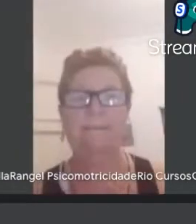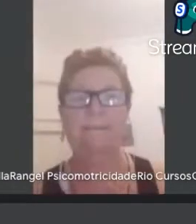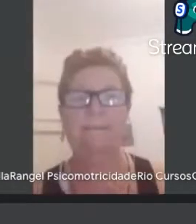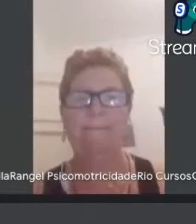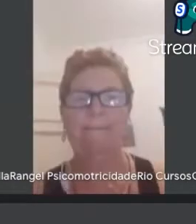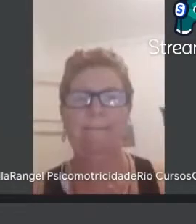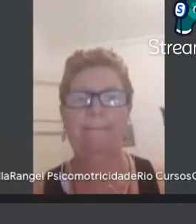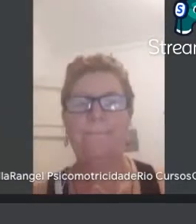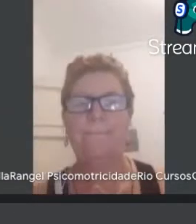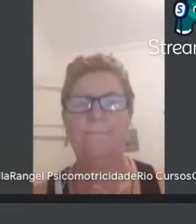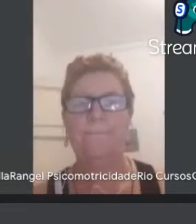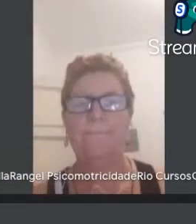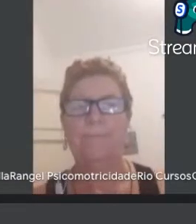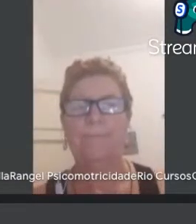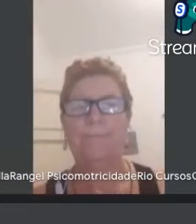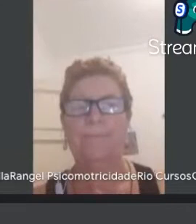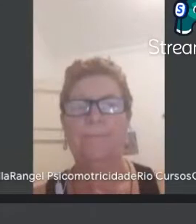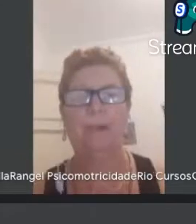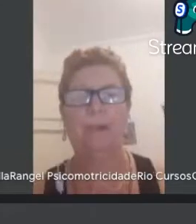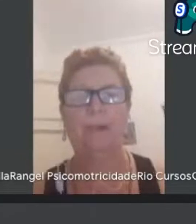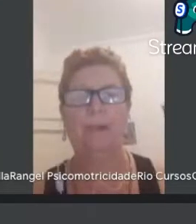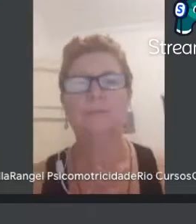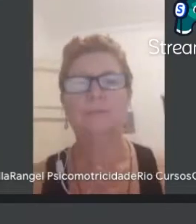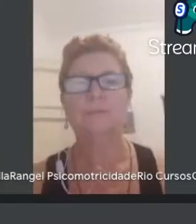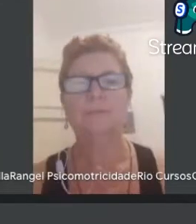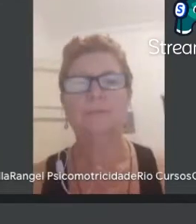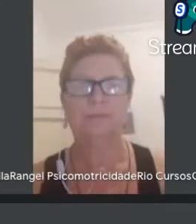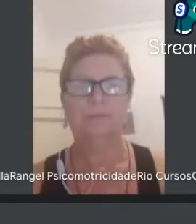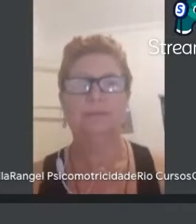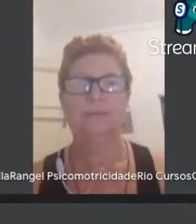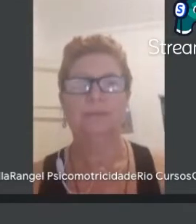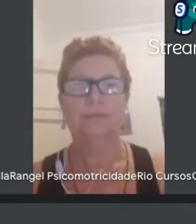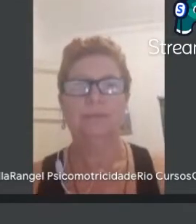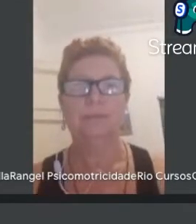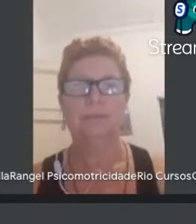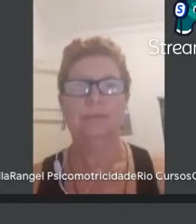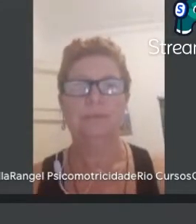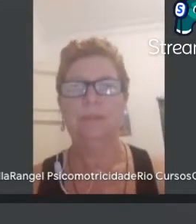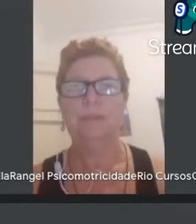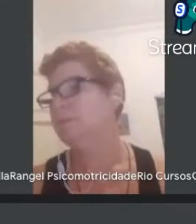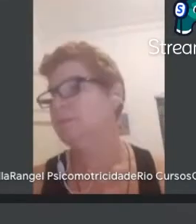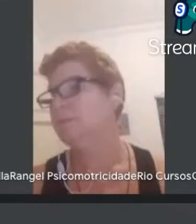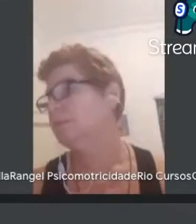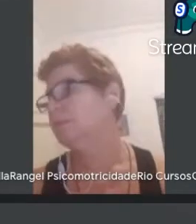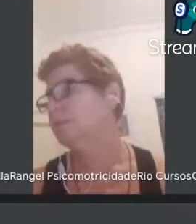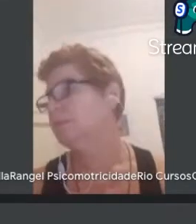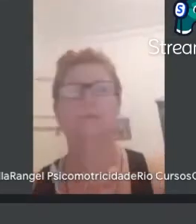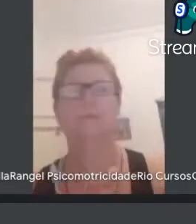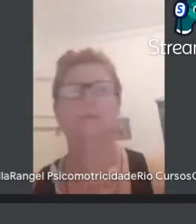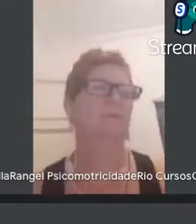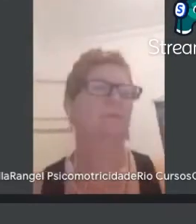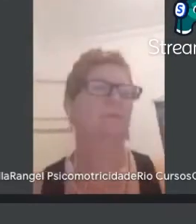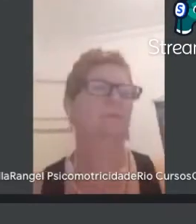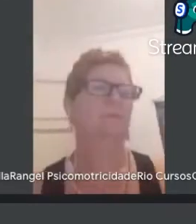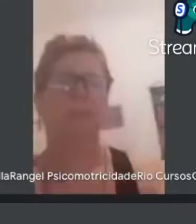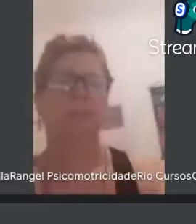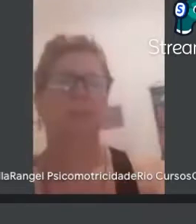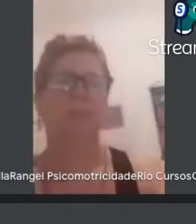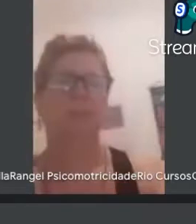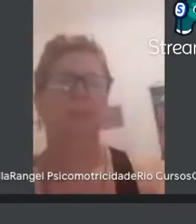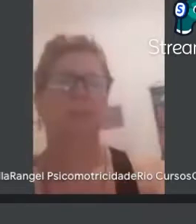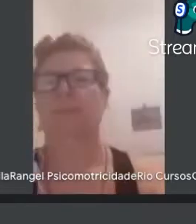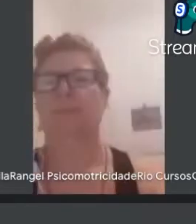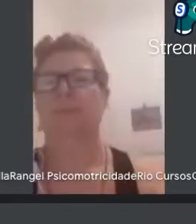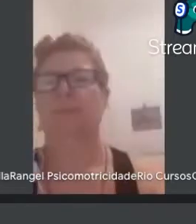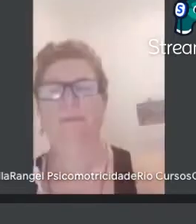formação de professores, de leituras e leituragens, de novas leituras do Euclid, inclusive na Escola da